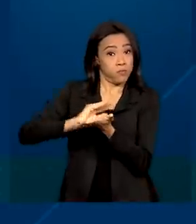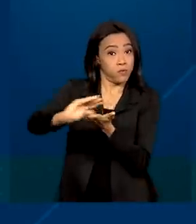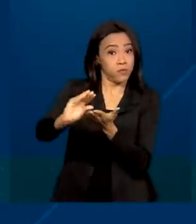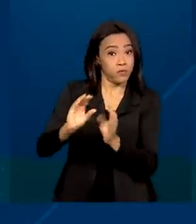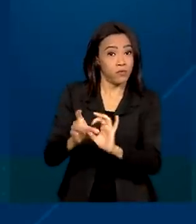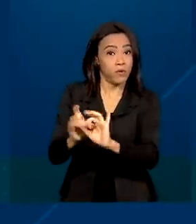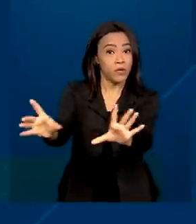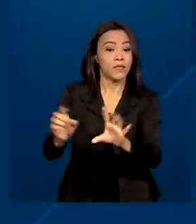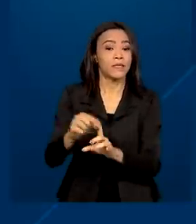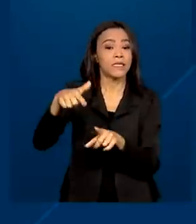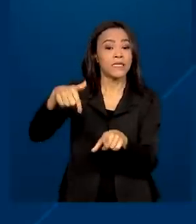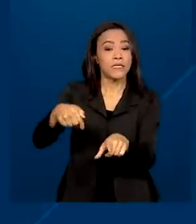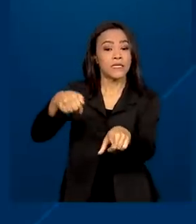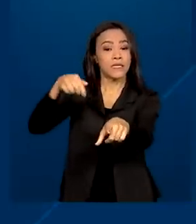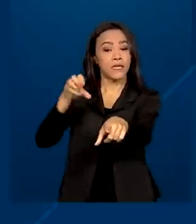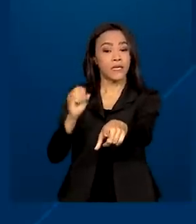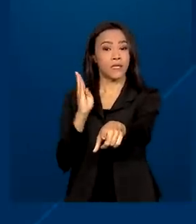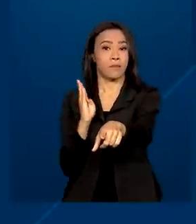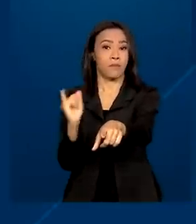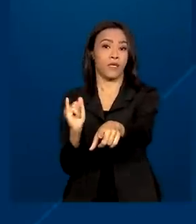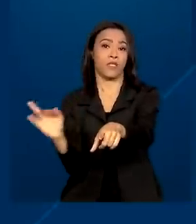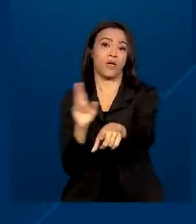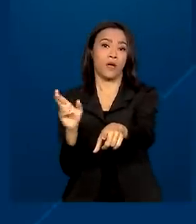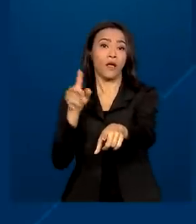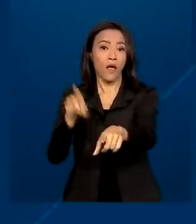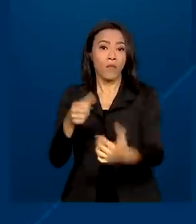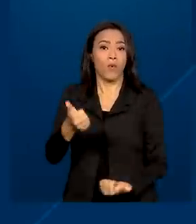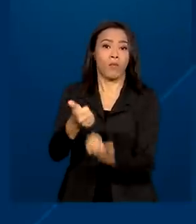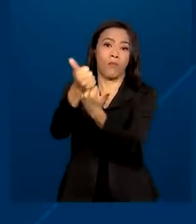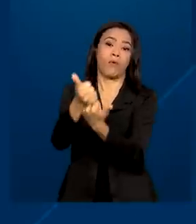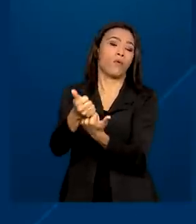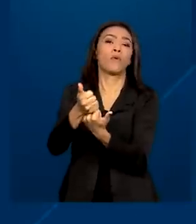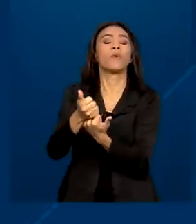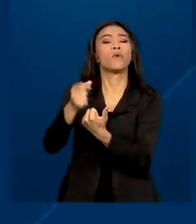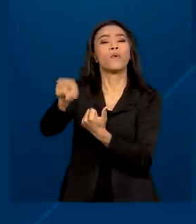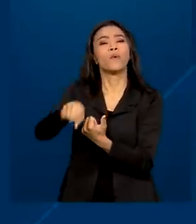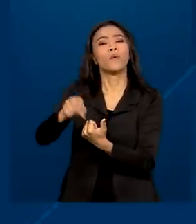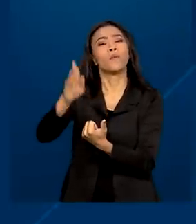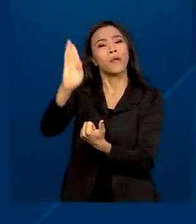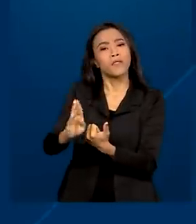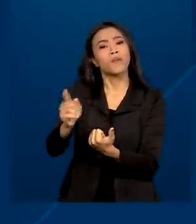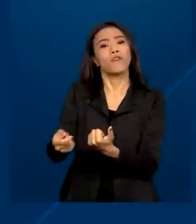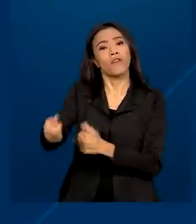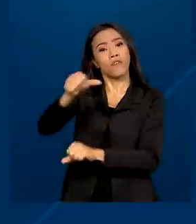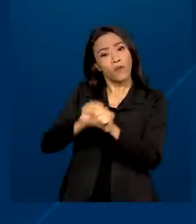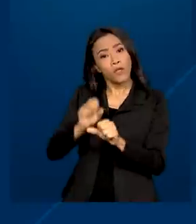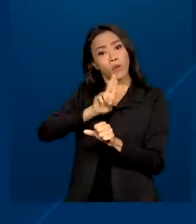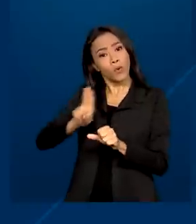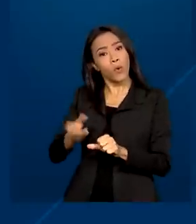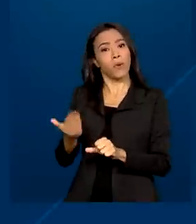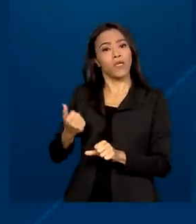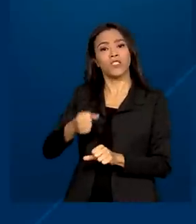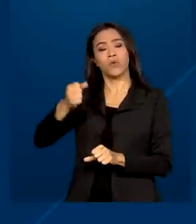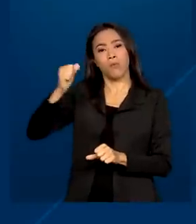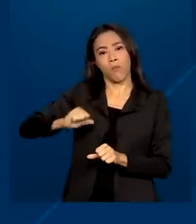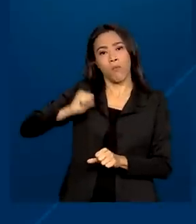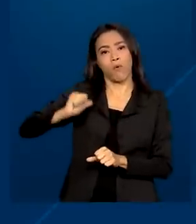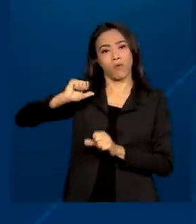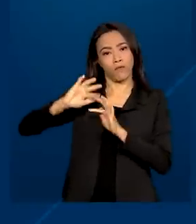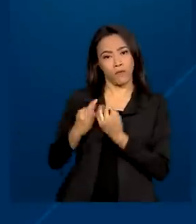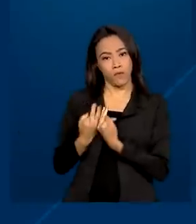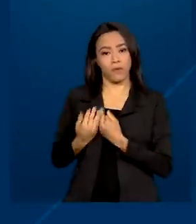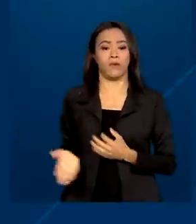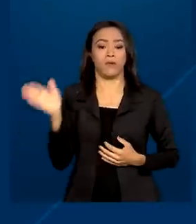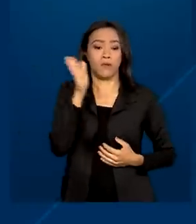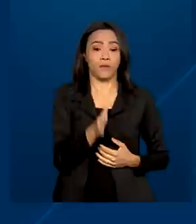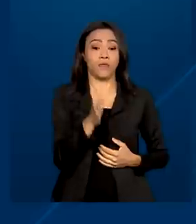de R 70 bilhões devem ser destinados ao Auxílio Brasil, que vai voltar a se chamar Bolsa Família. O extrateto vai se somar